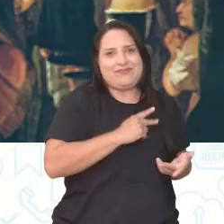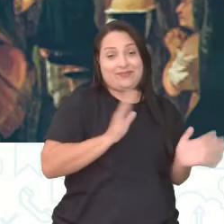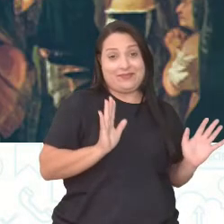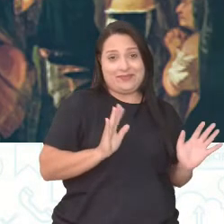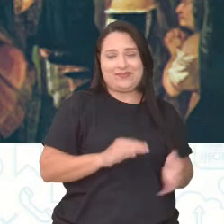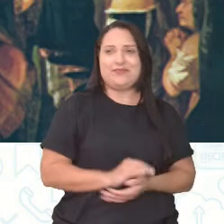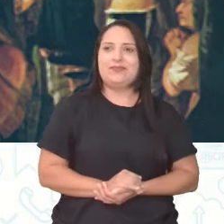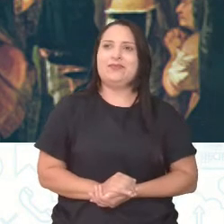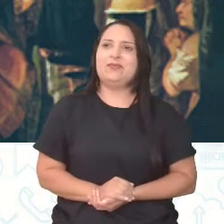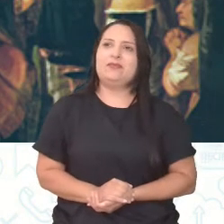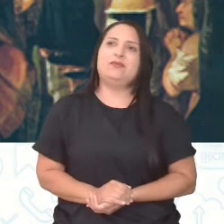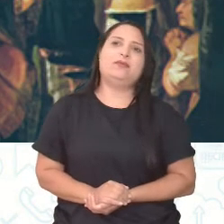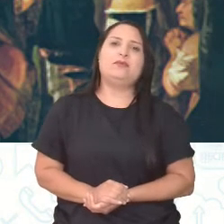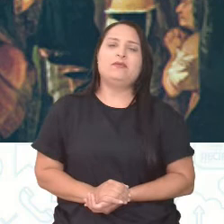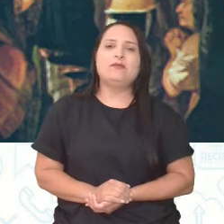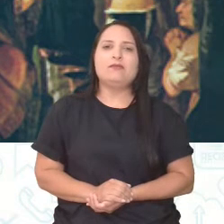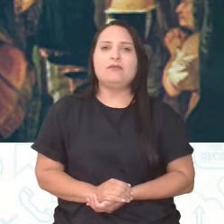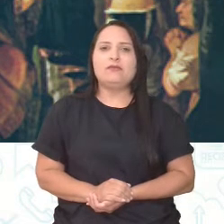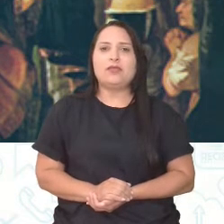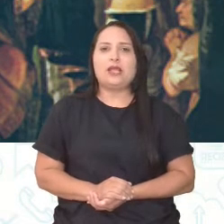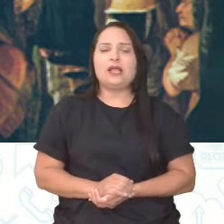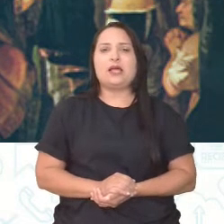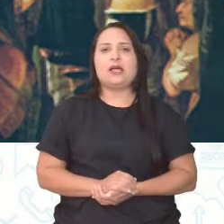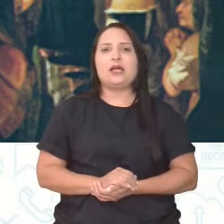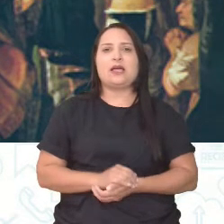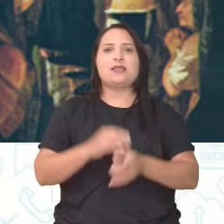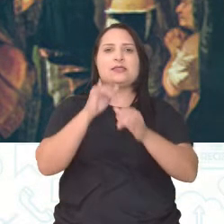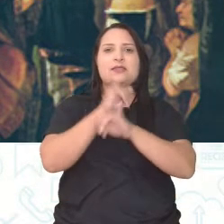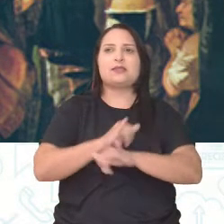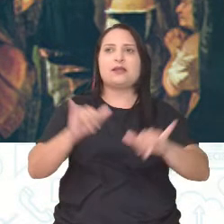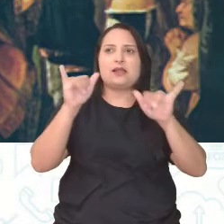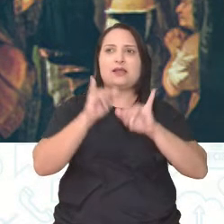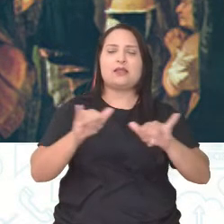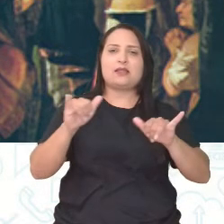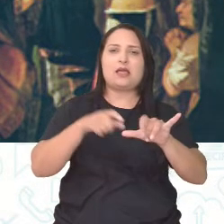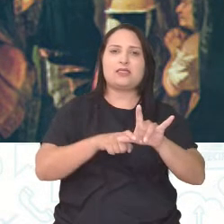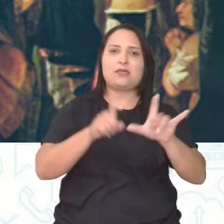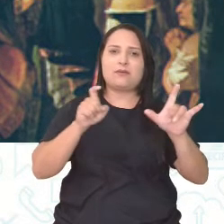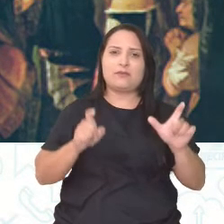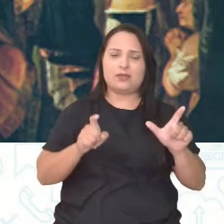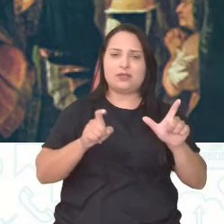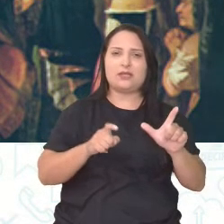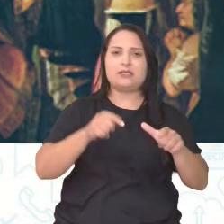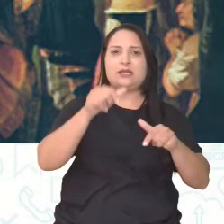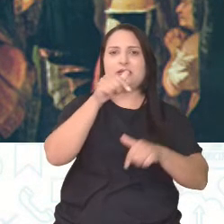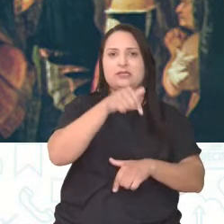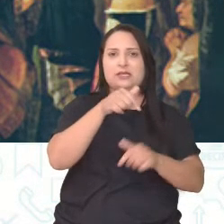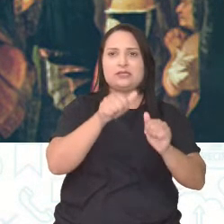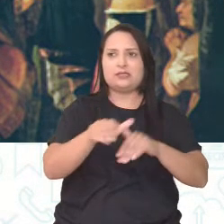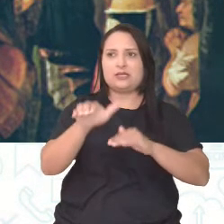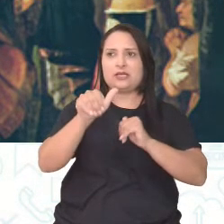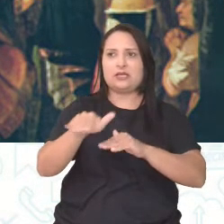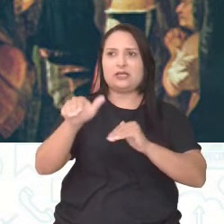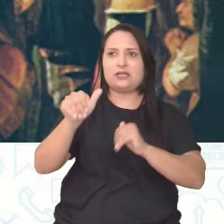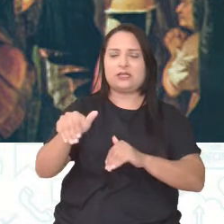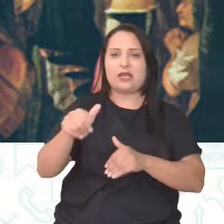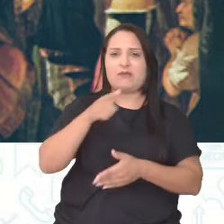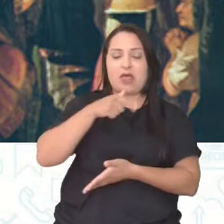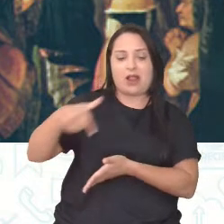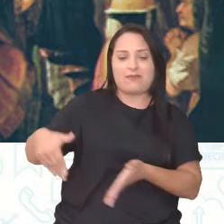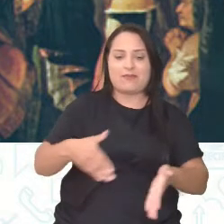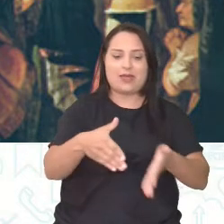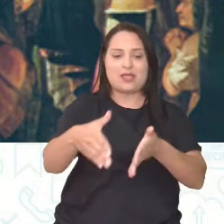Pronto. Então, olha aí, a declaração de independência. Em 7 de setembro, às margens do Riachipiranga,